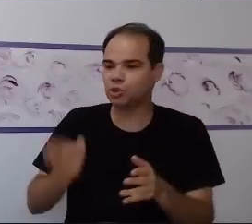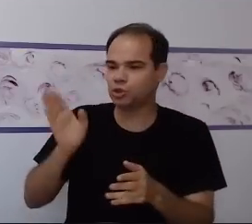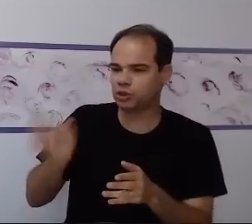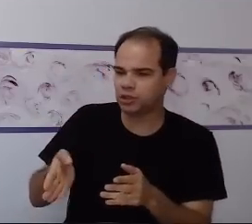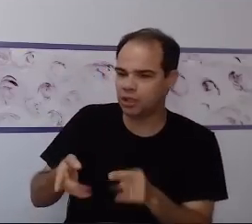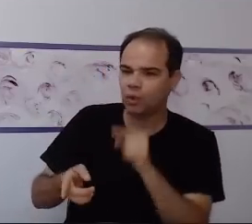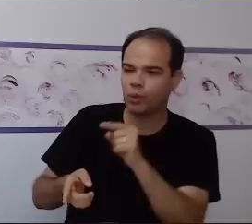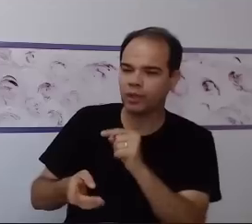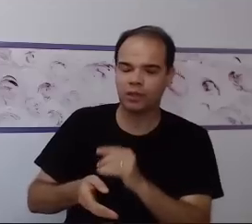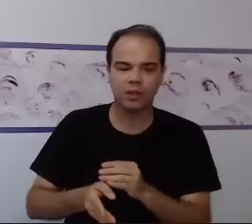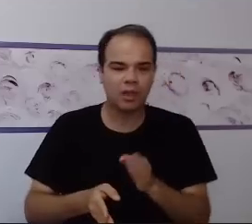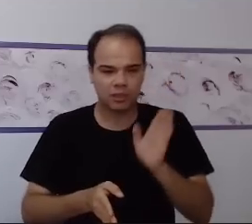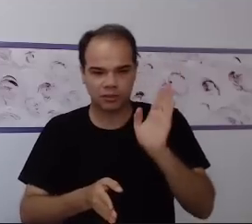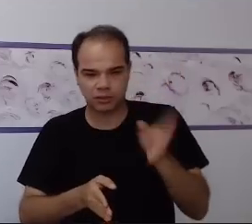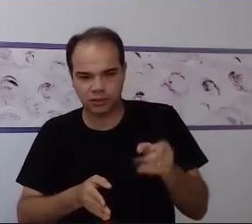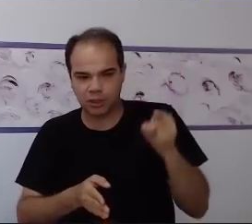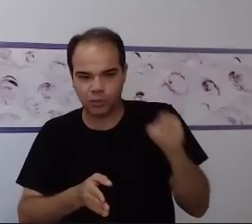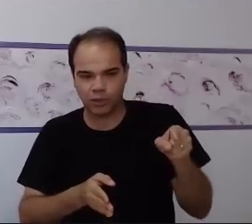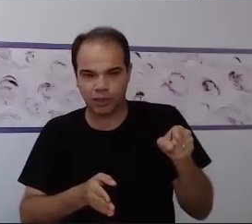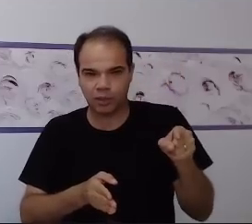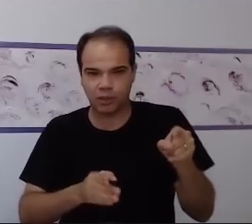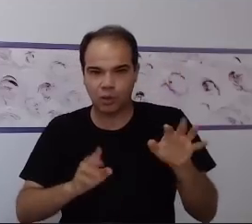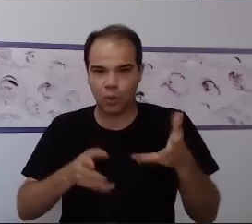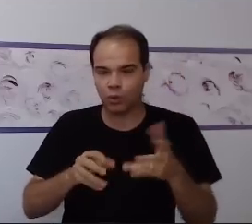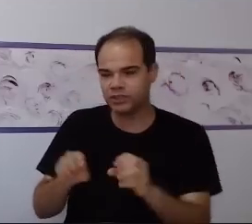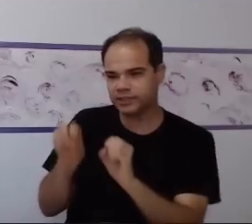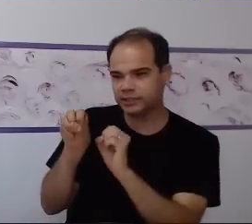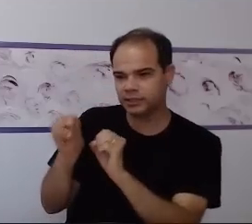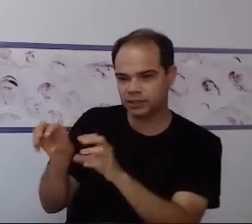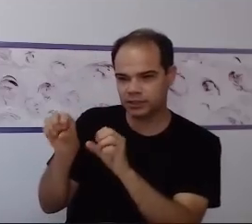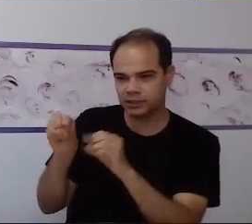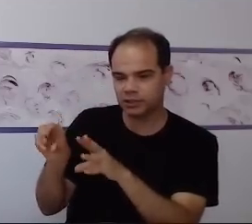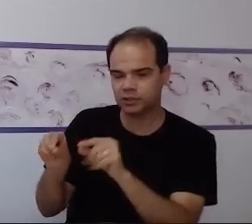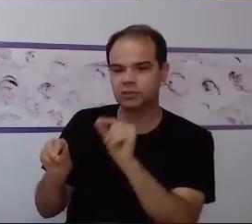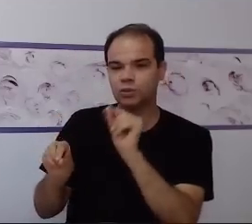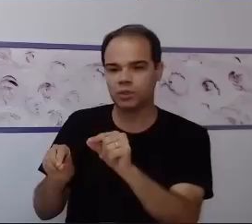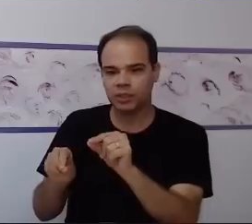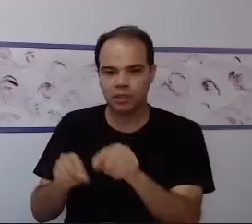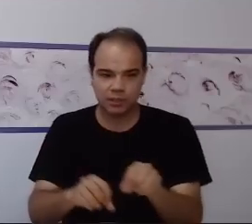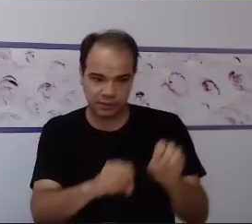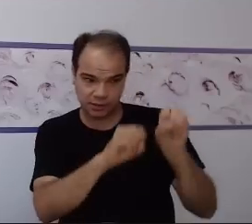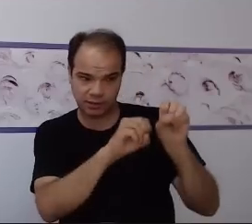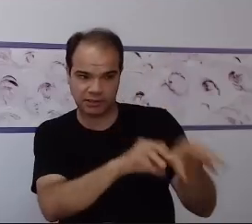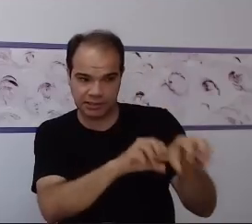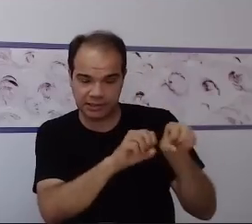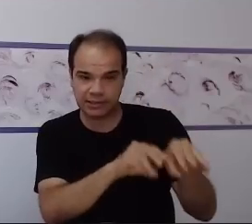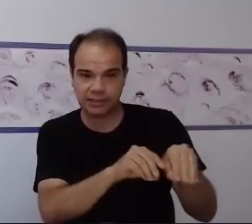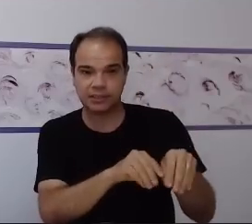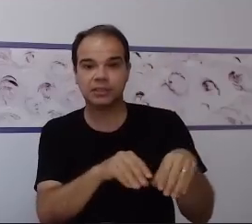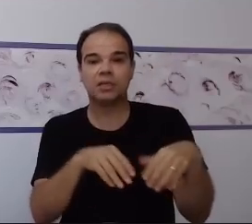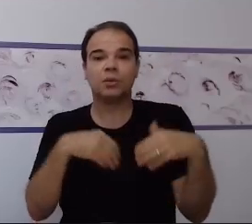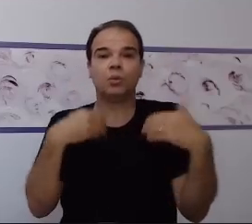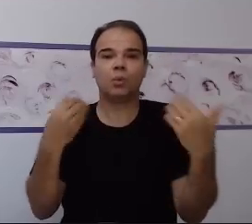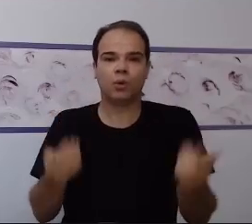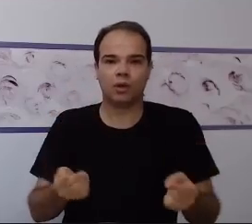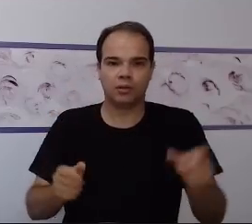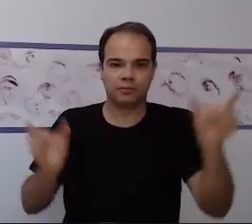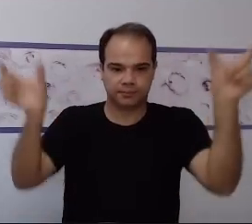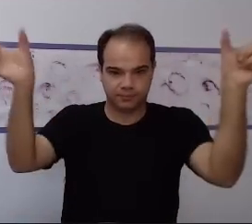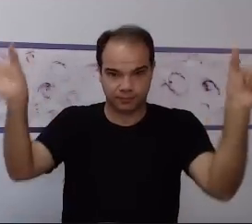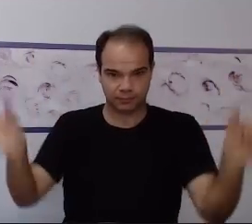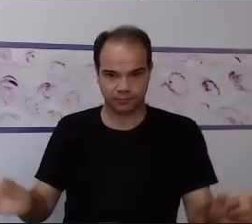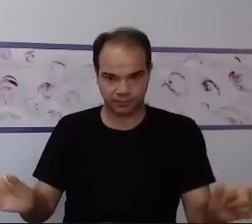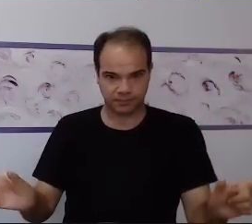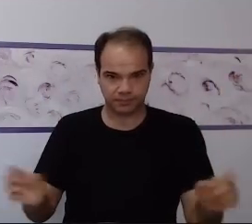habilidade que esse indivíduo vai adquirir numa situação de perspectiva de futuro. Então,